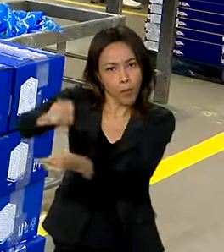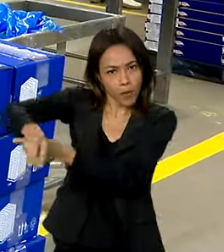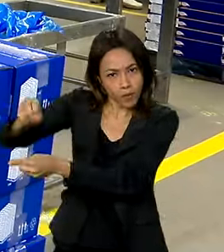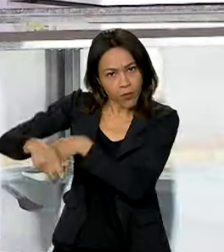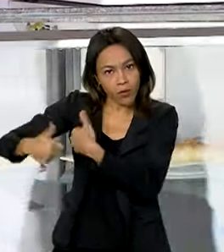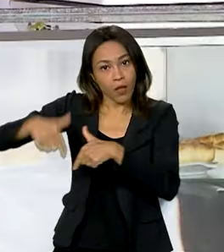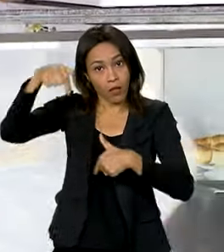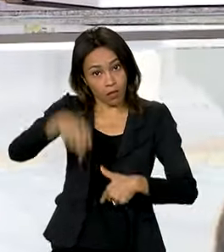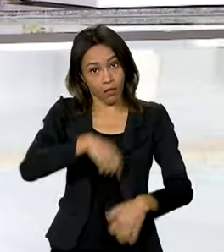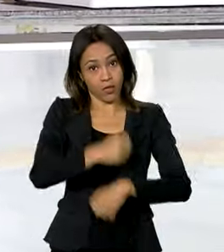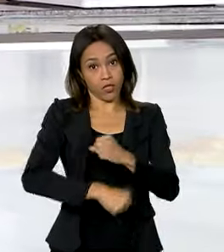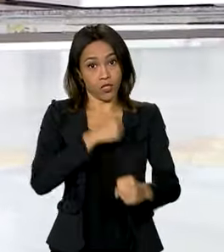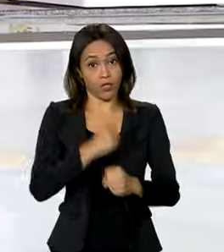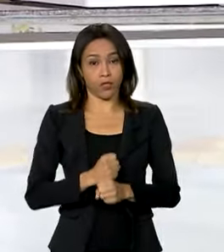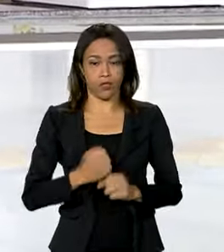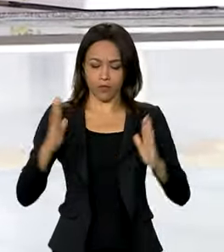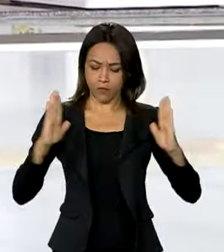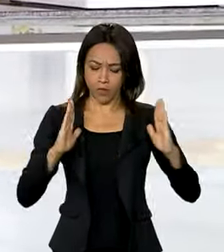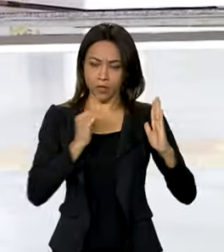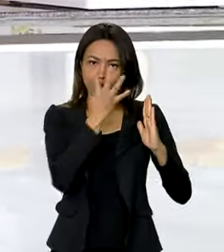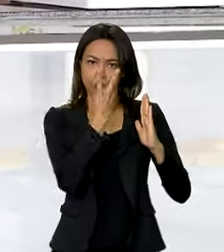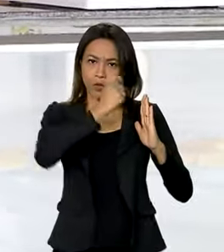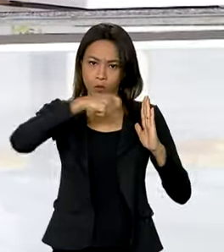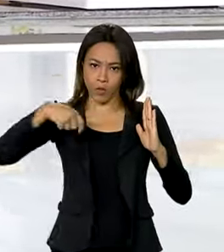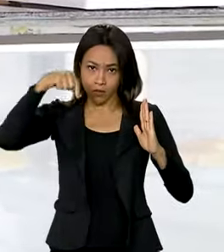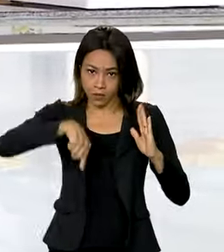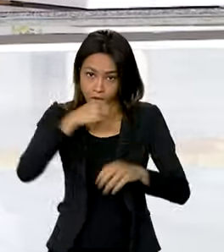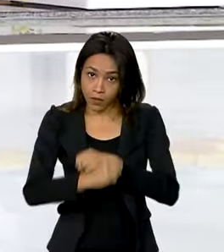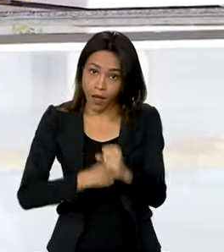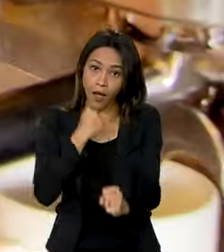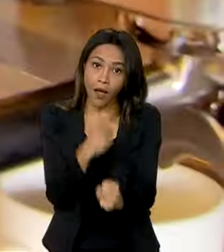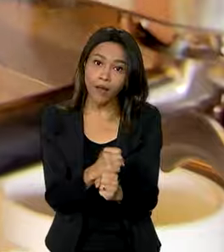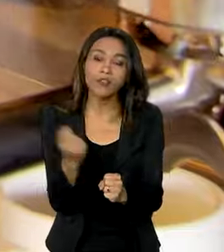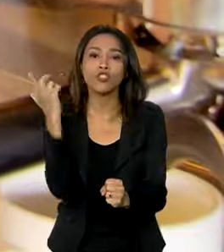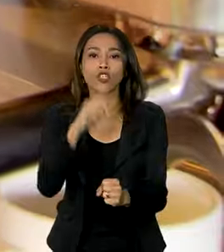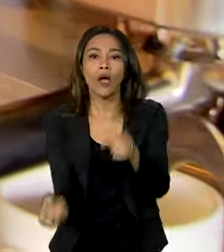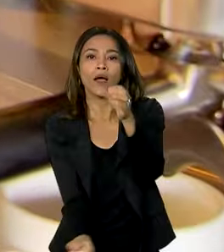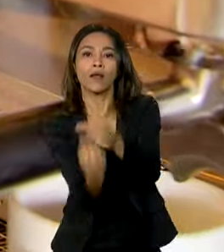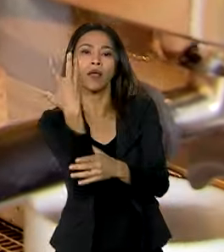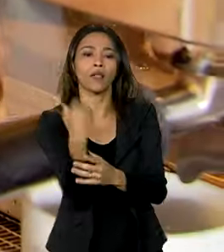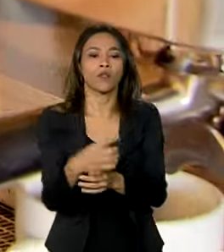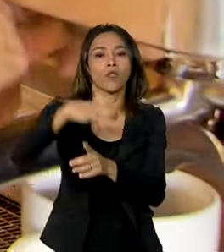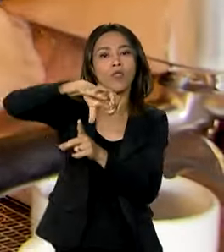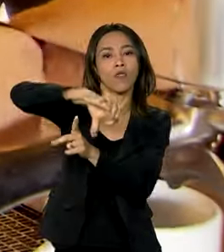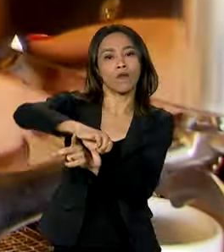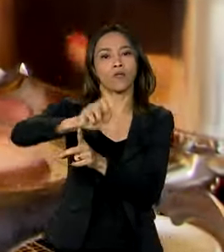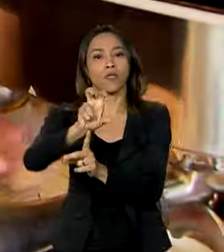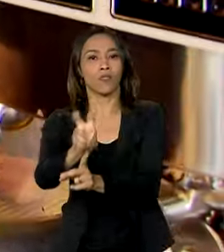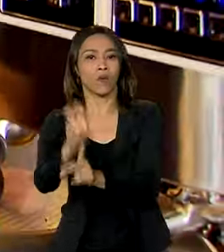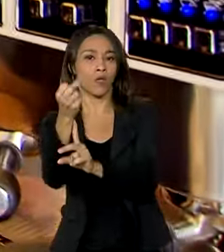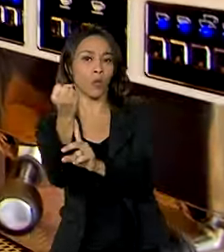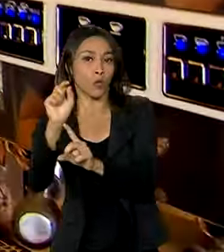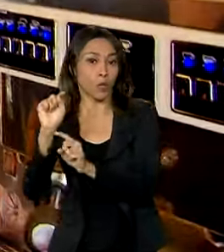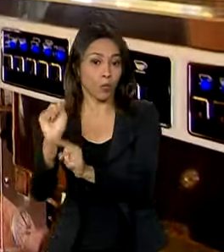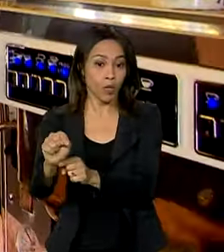ano. Nos primeiros quatro meses de 2024, foram criados 958